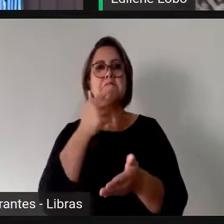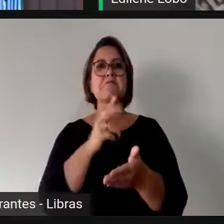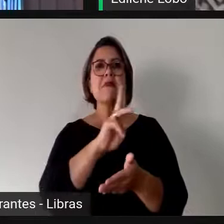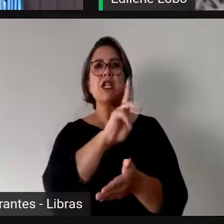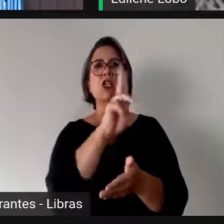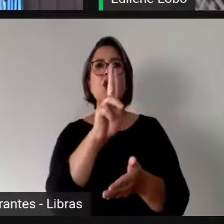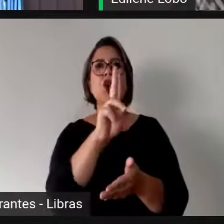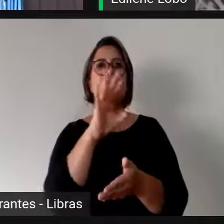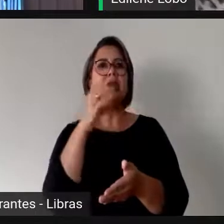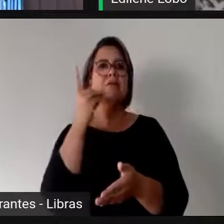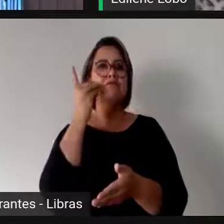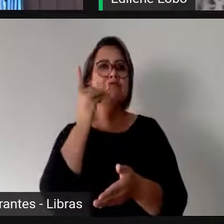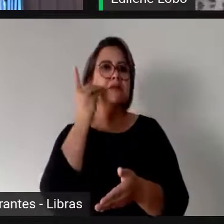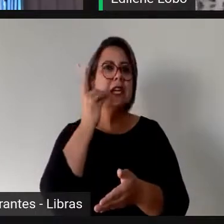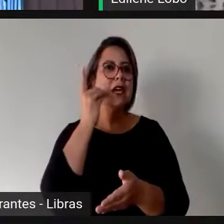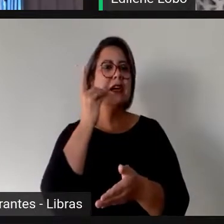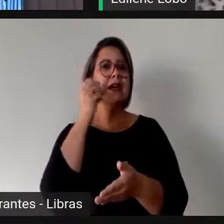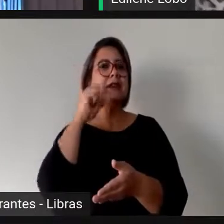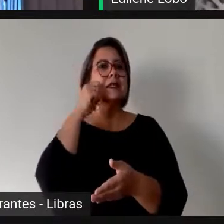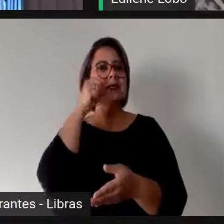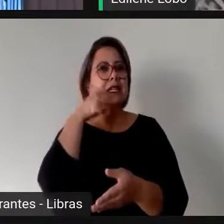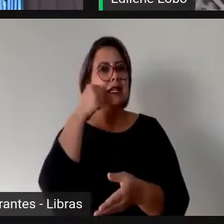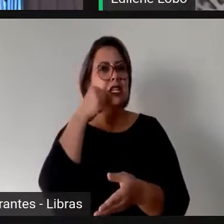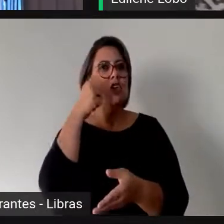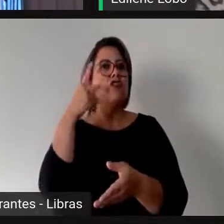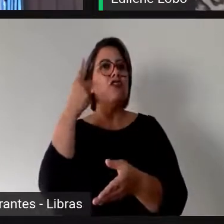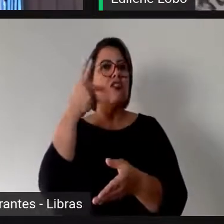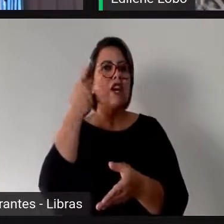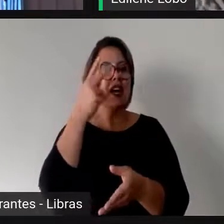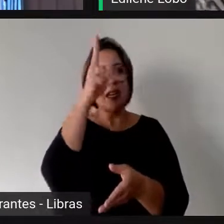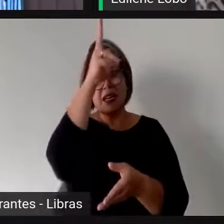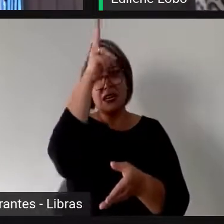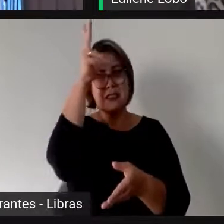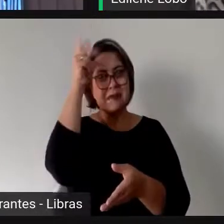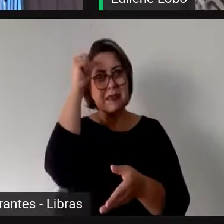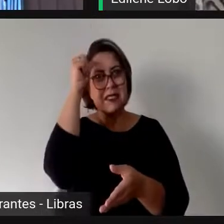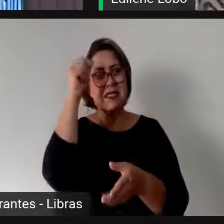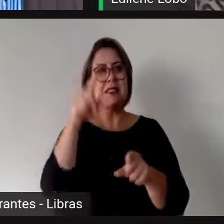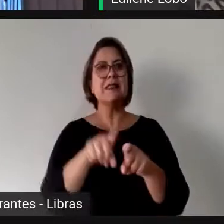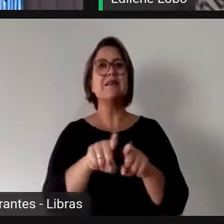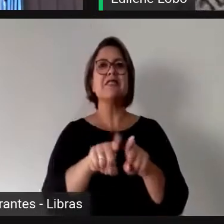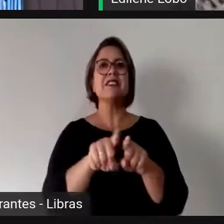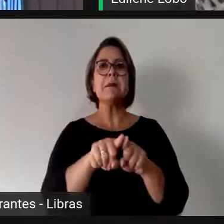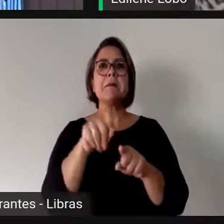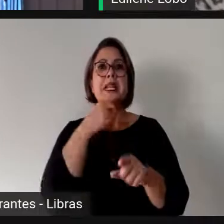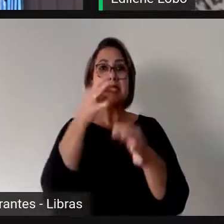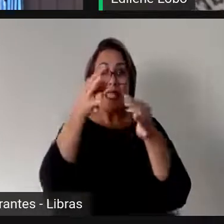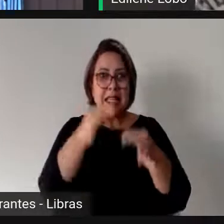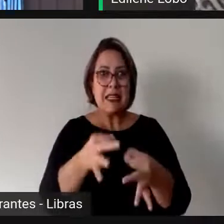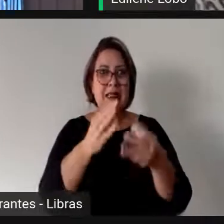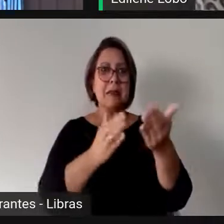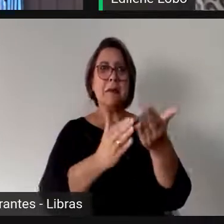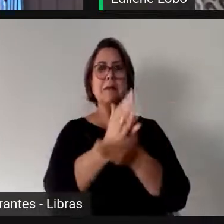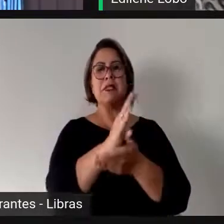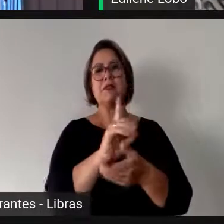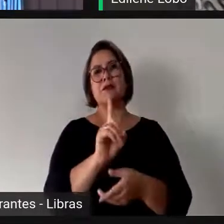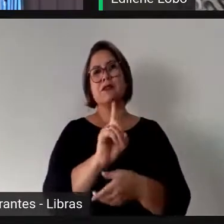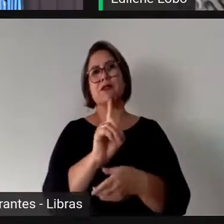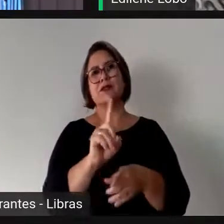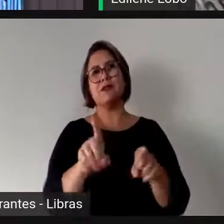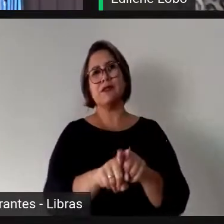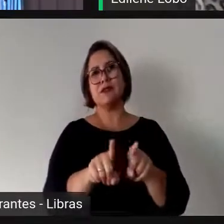ainda assim, como também sabemos, com a desfuncionalidade ainda existente das chamadas